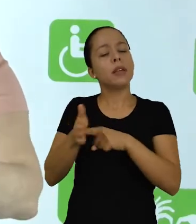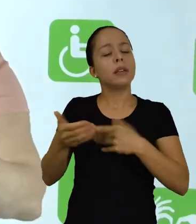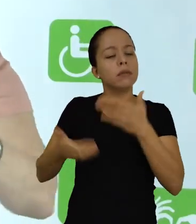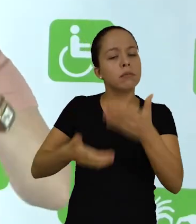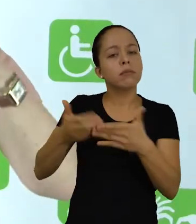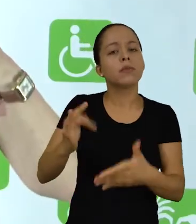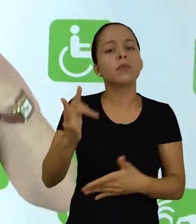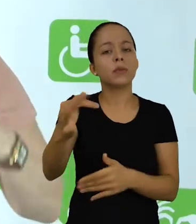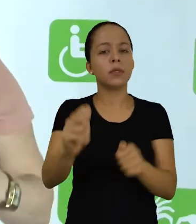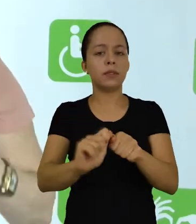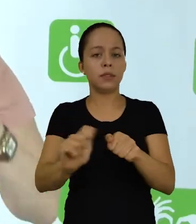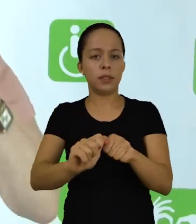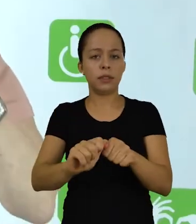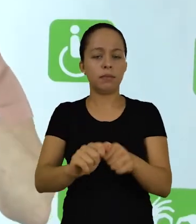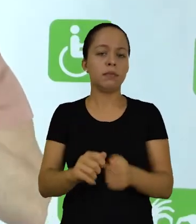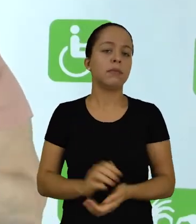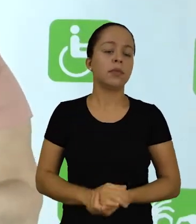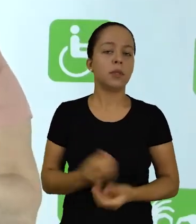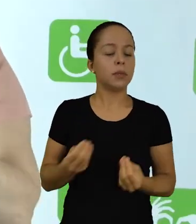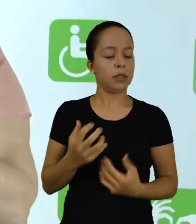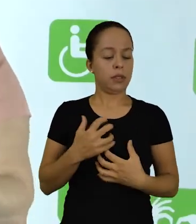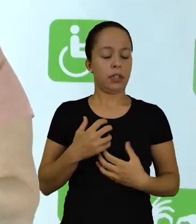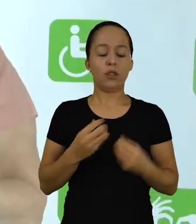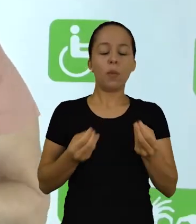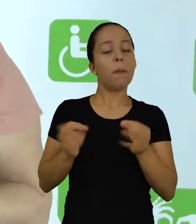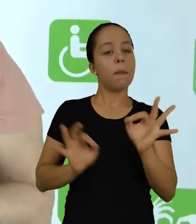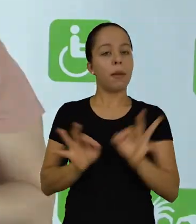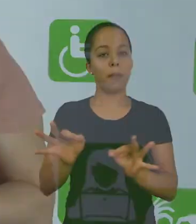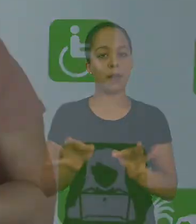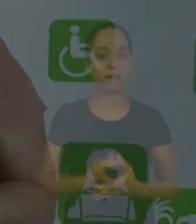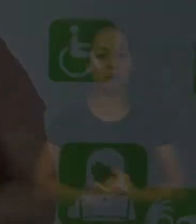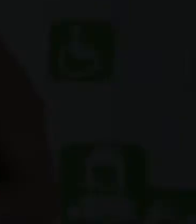percurso da pesquisa que ele se dispõe a fazer. Música Música